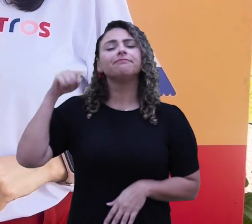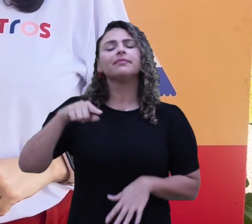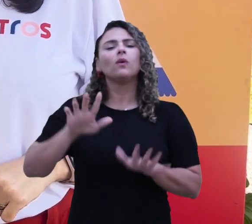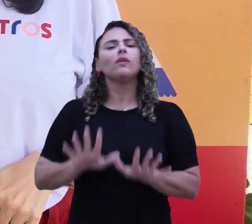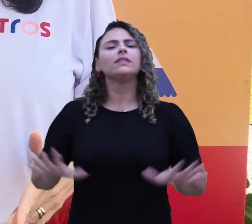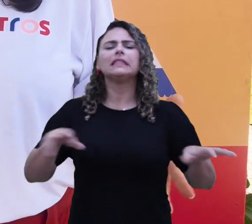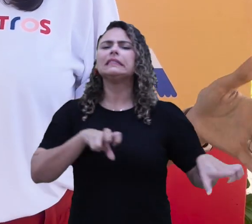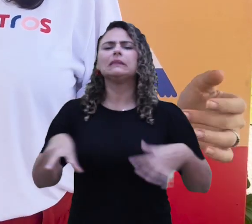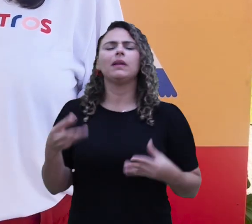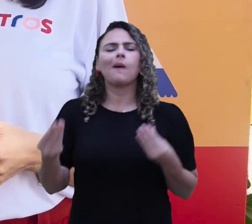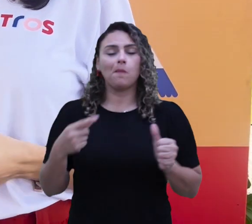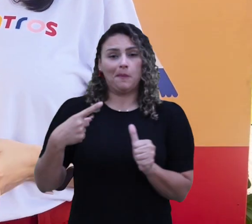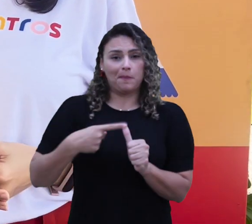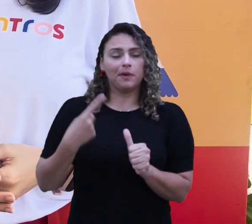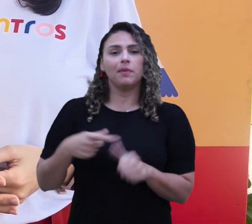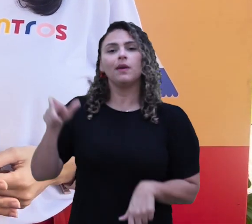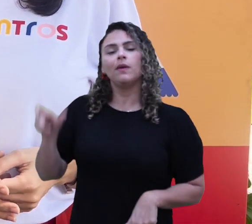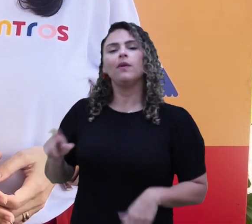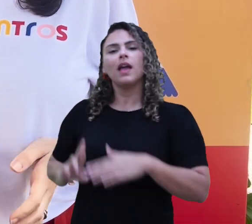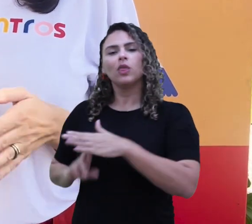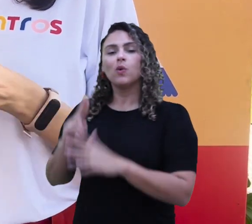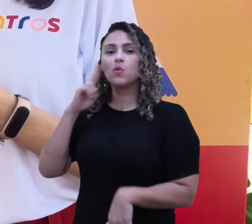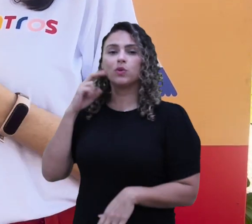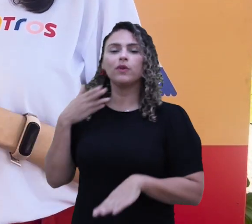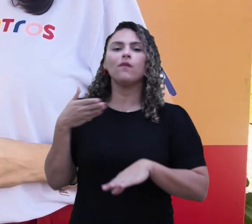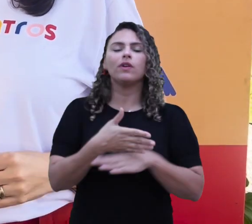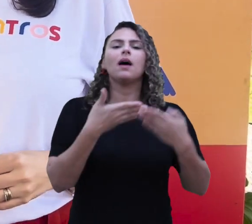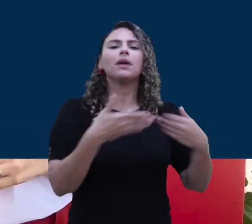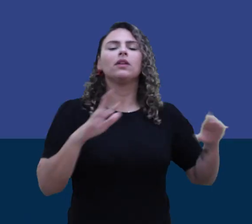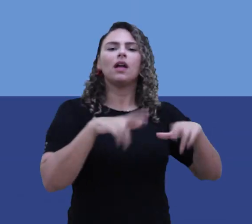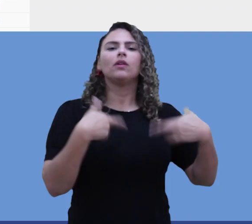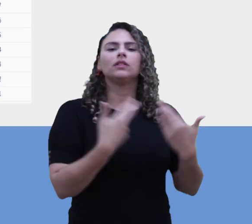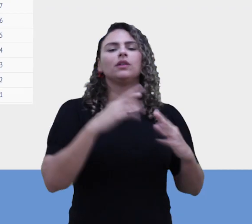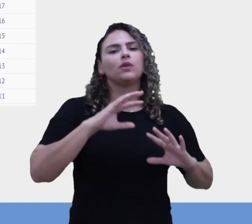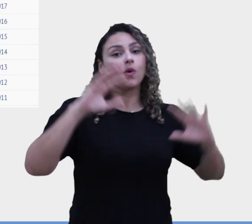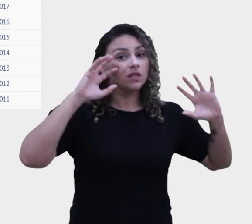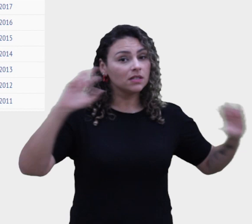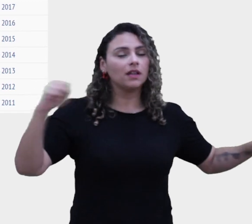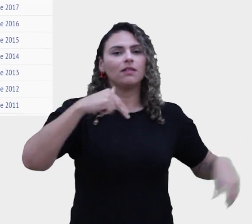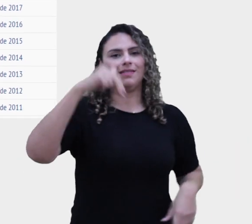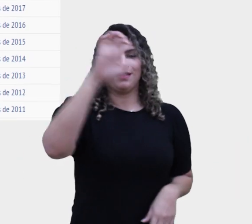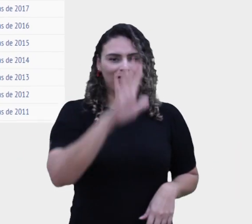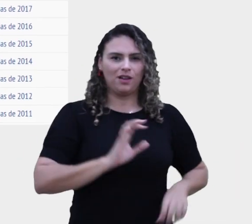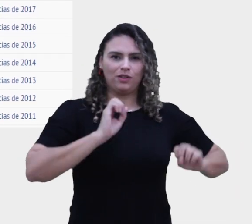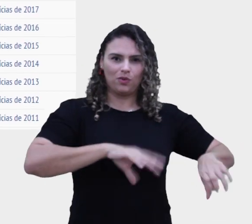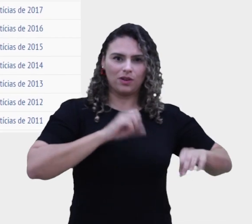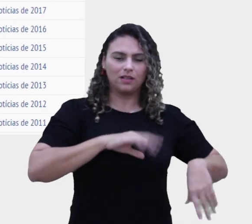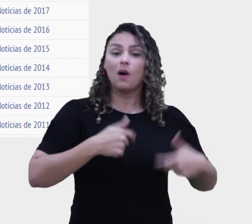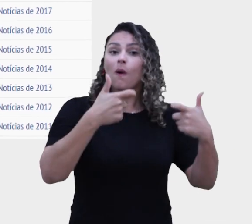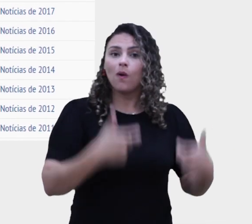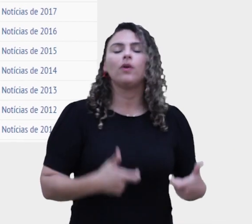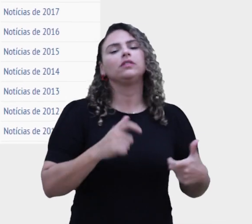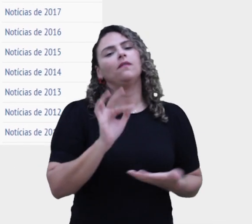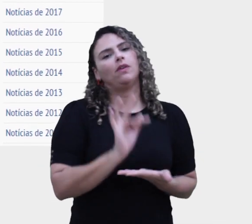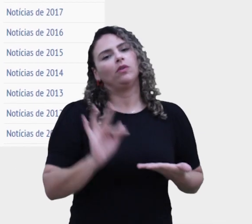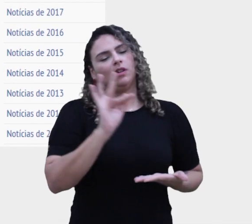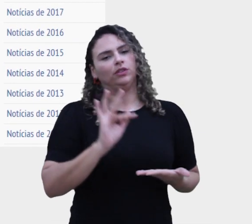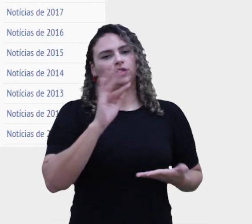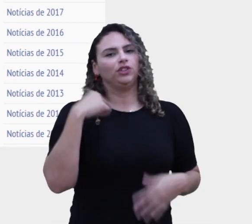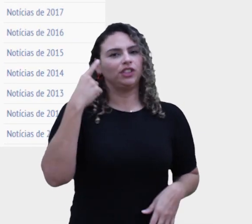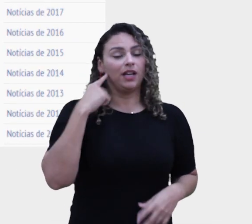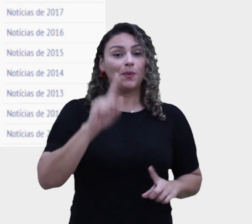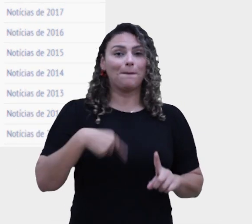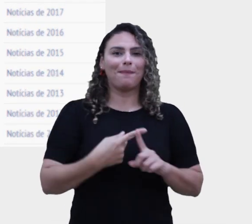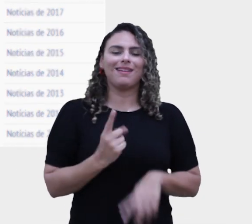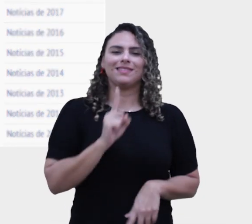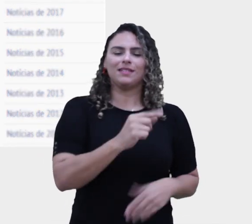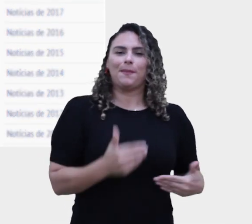Olá! A semana começou com a participação do reitor Custódio Almeida na abertura da reunião do Conselho Nacional de Educação. O evento aconteceu na Faculdade de Direito e